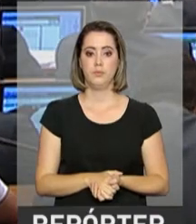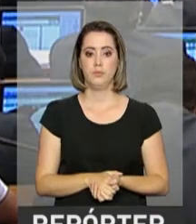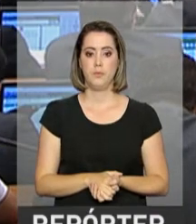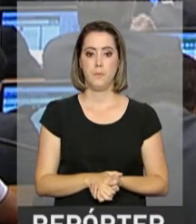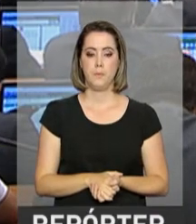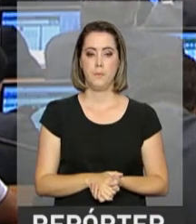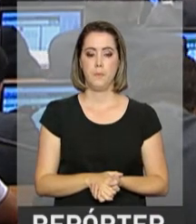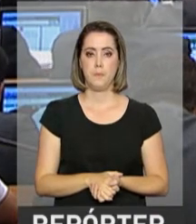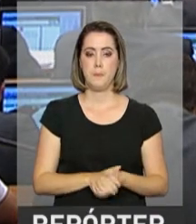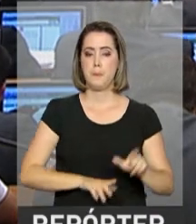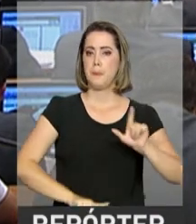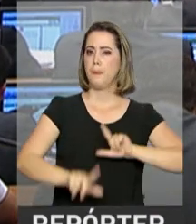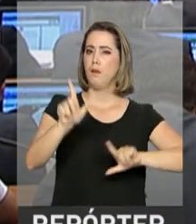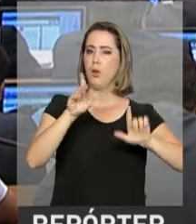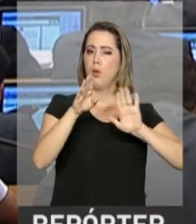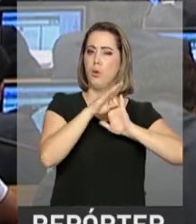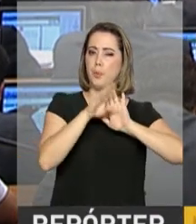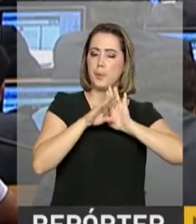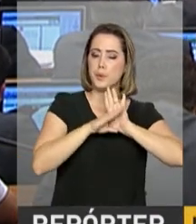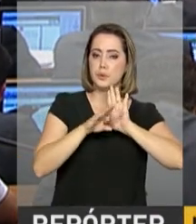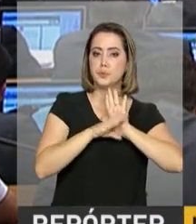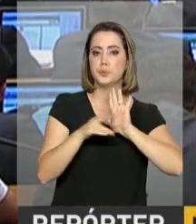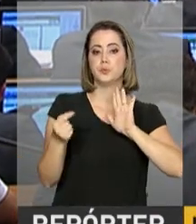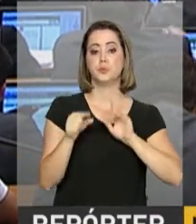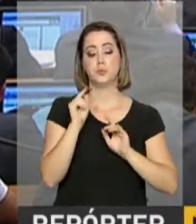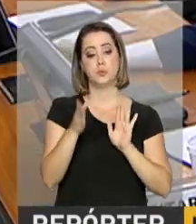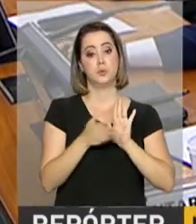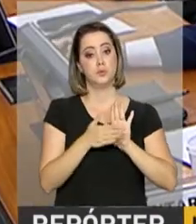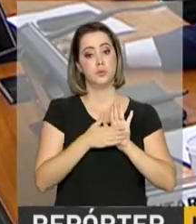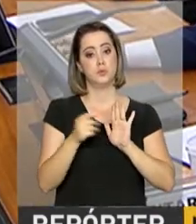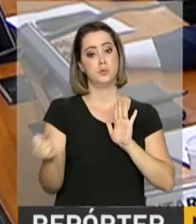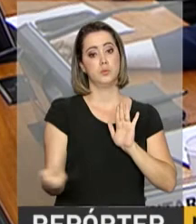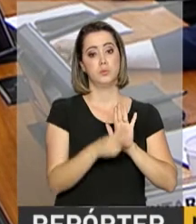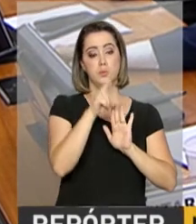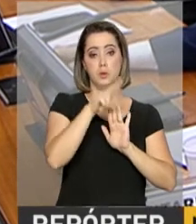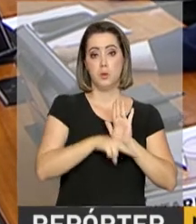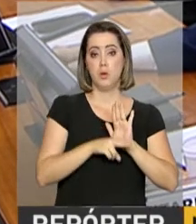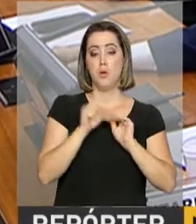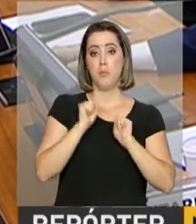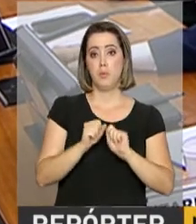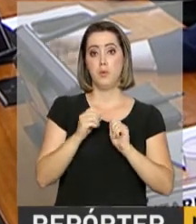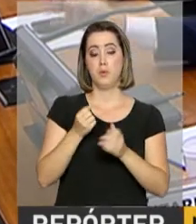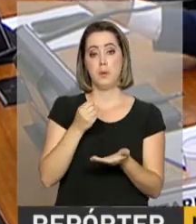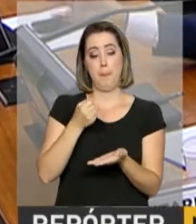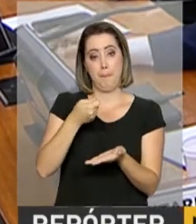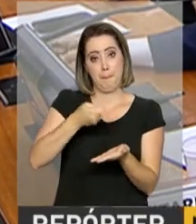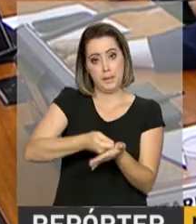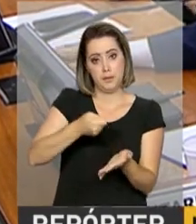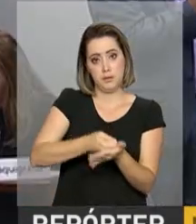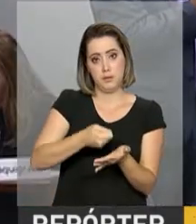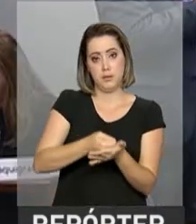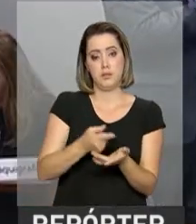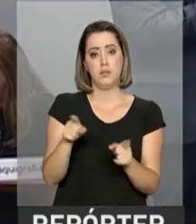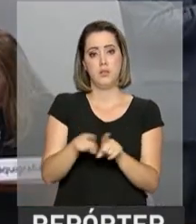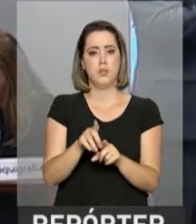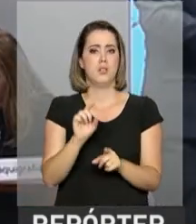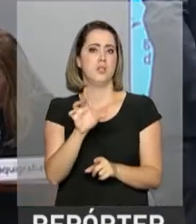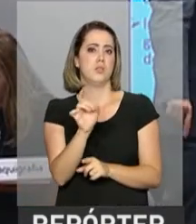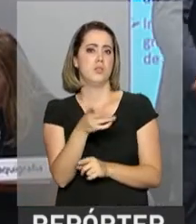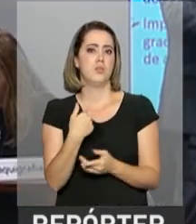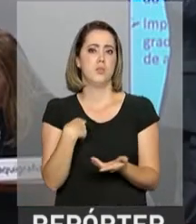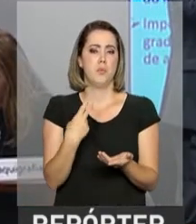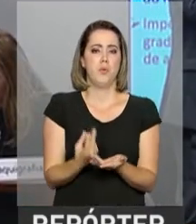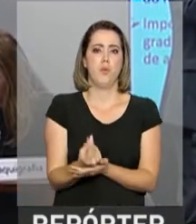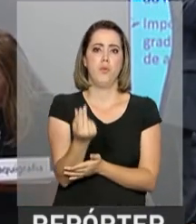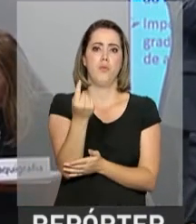O projeto de reforma da Previdência propõe que os trabalhadores rurais passem a contribuir com base em uma folha de pagamento e não mais pelo